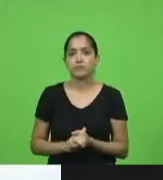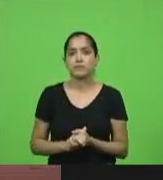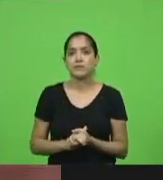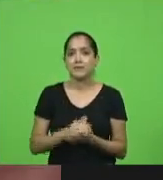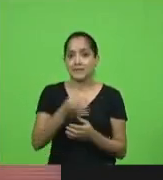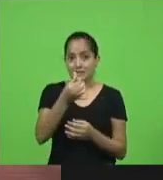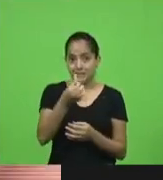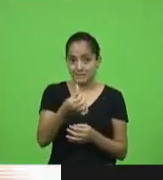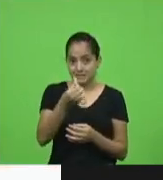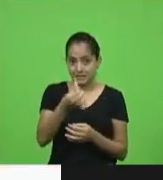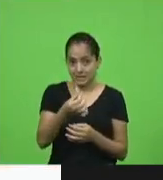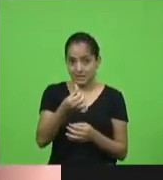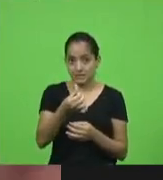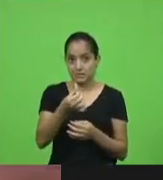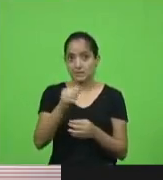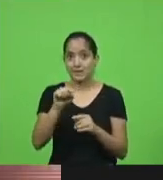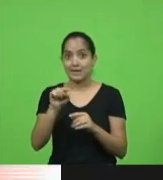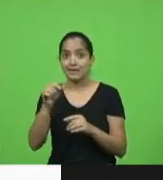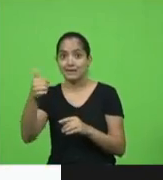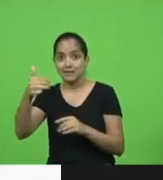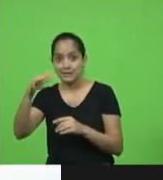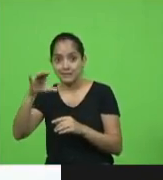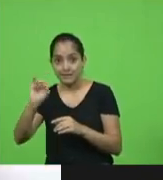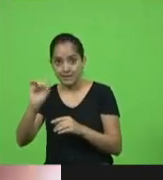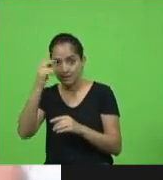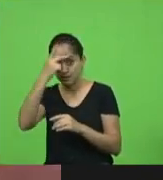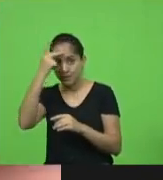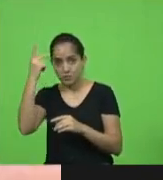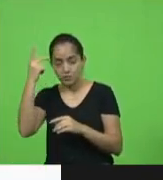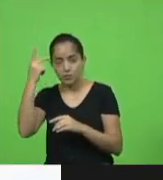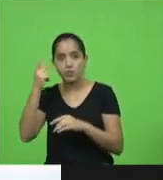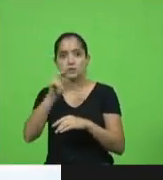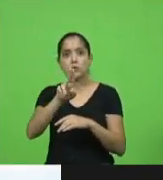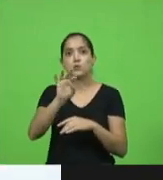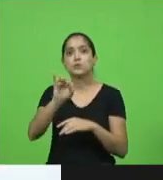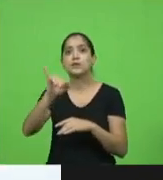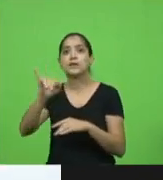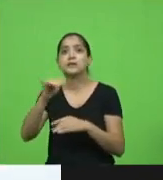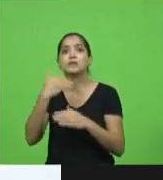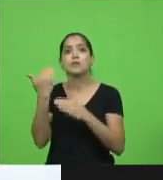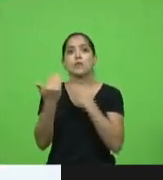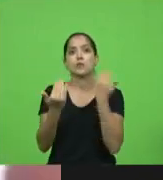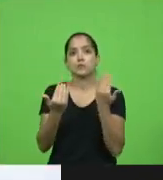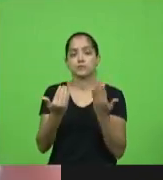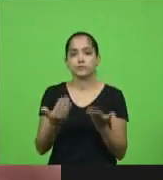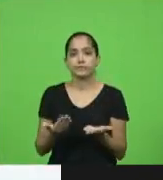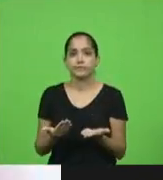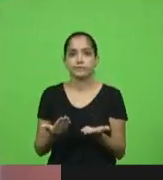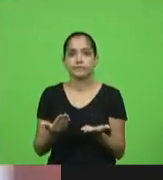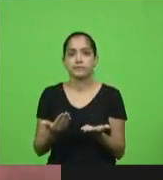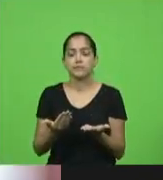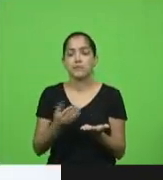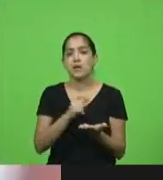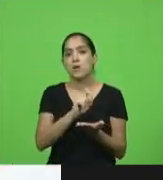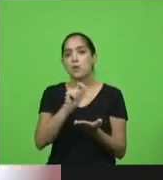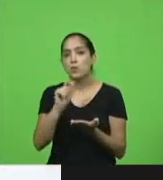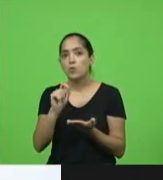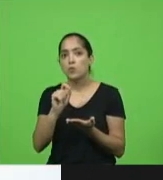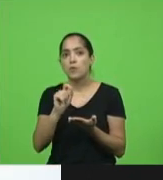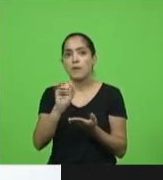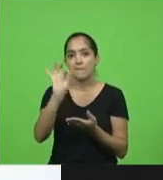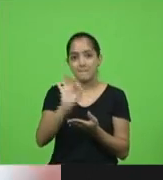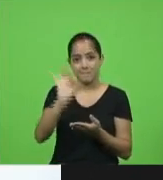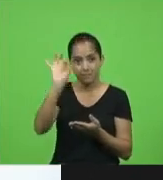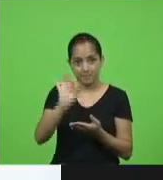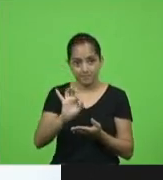em cada 10 pacientes que passam pela UTI estão falecendo. O que é a média observada